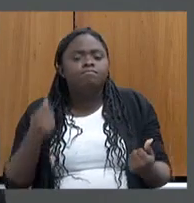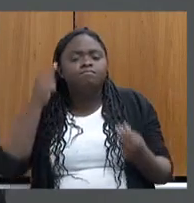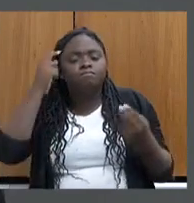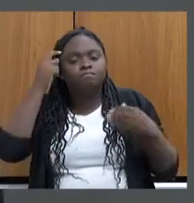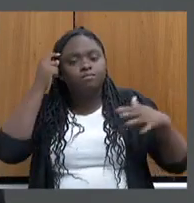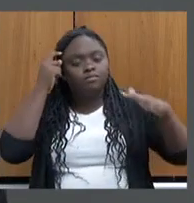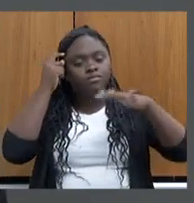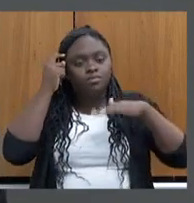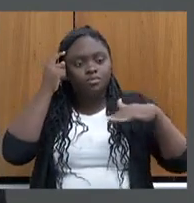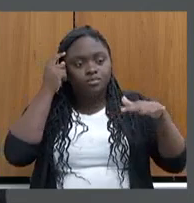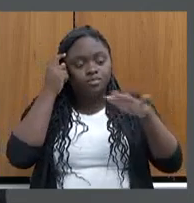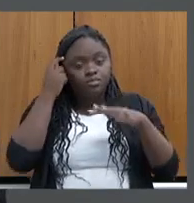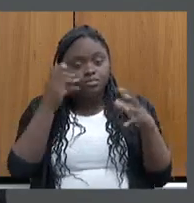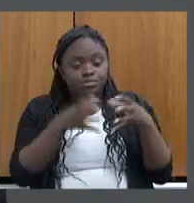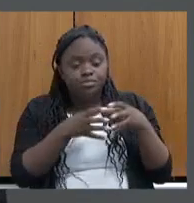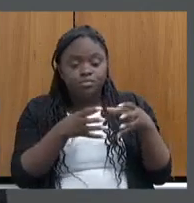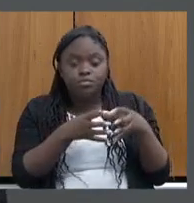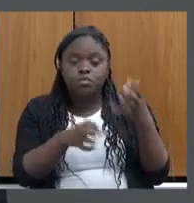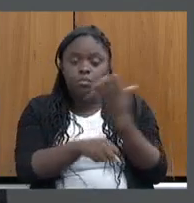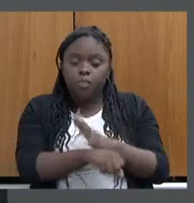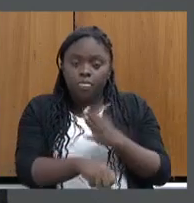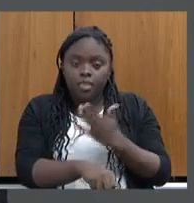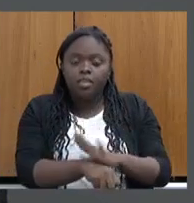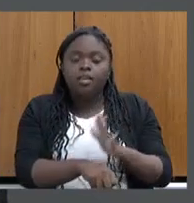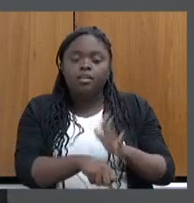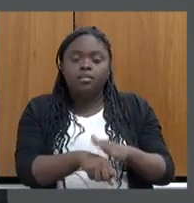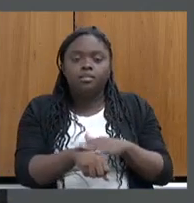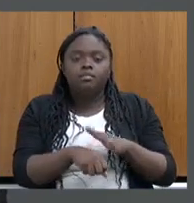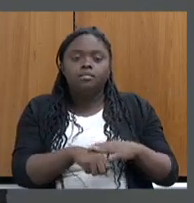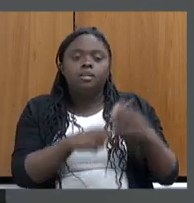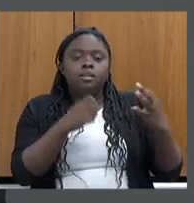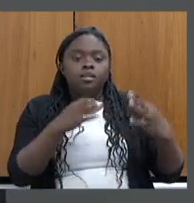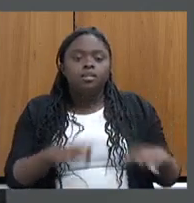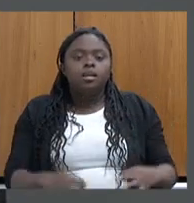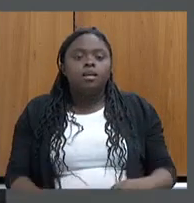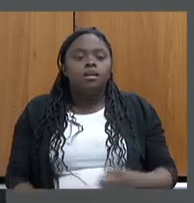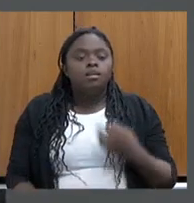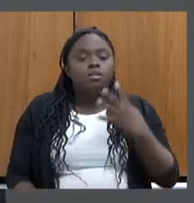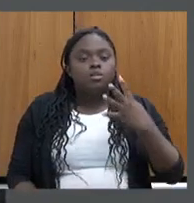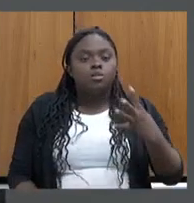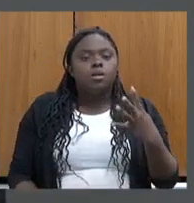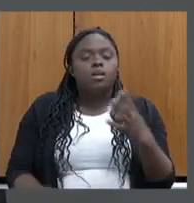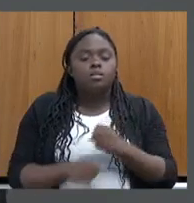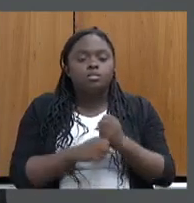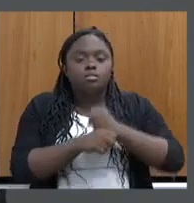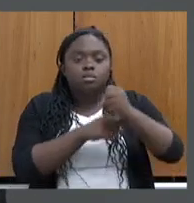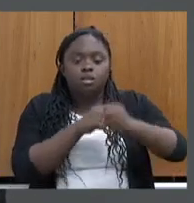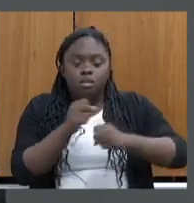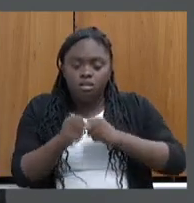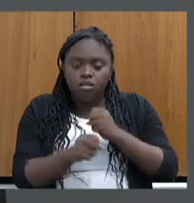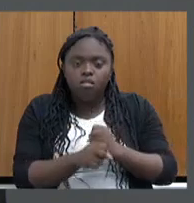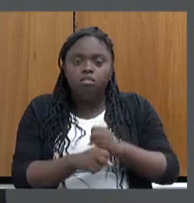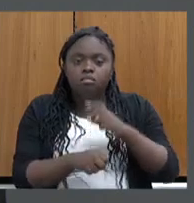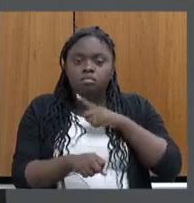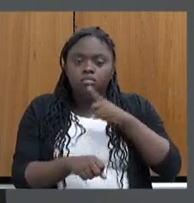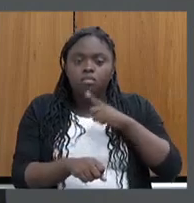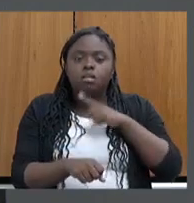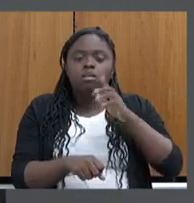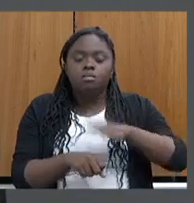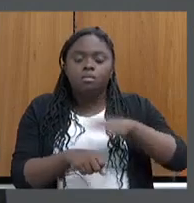modo geral, equipe treinada, equipe polida, nesses próximos quatro anos vindouros. Então, quero trazer aqui, sem mais,